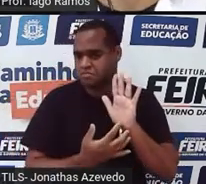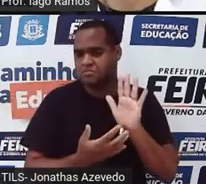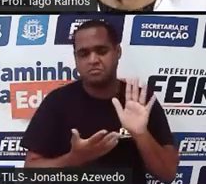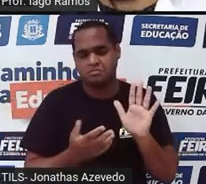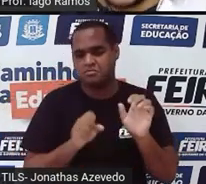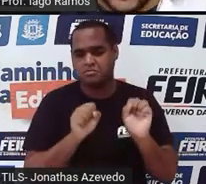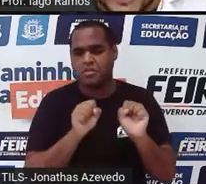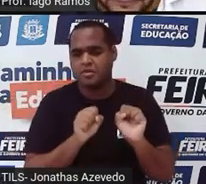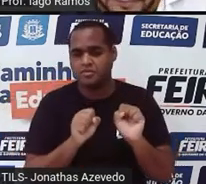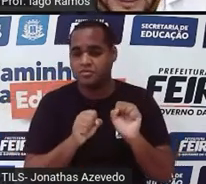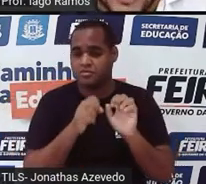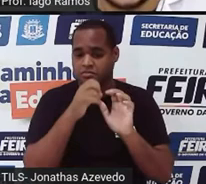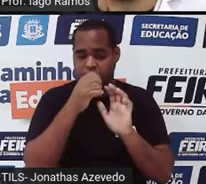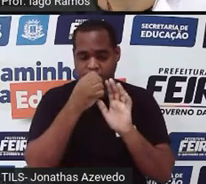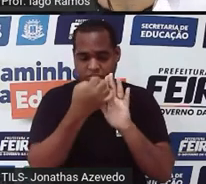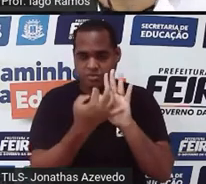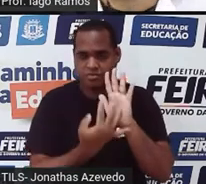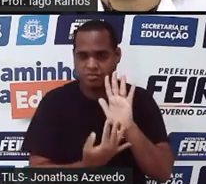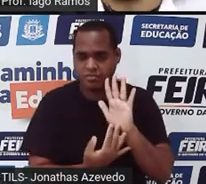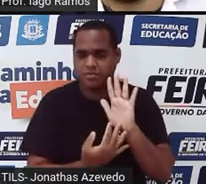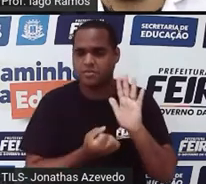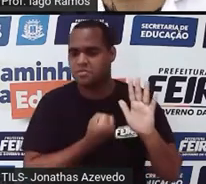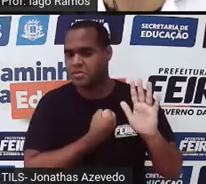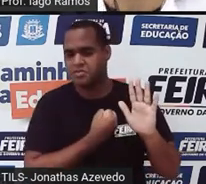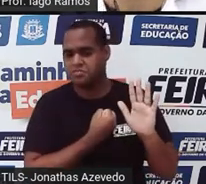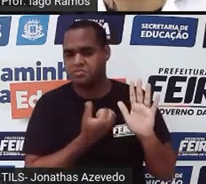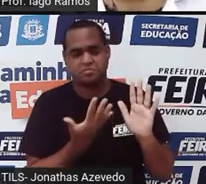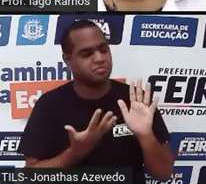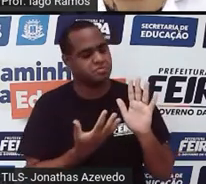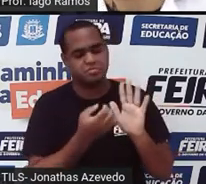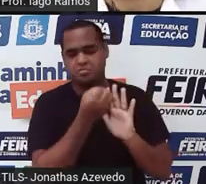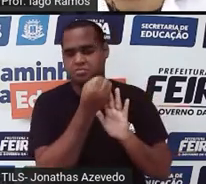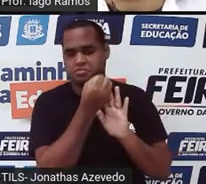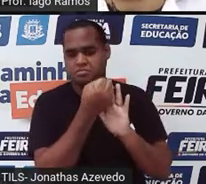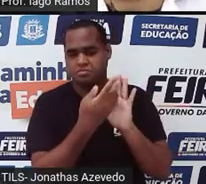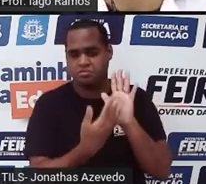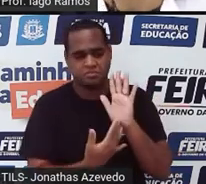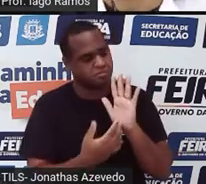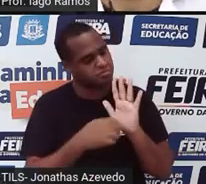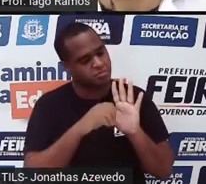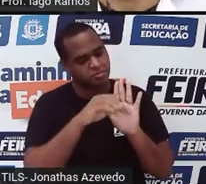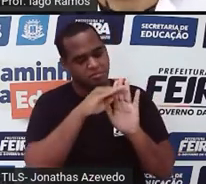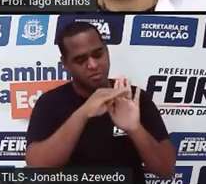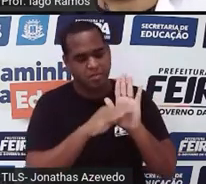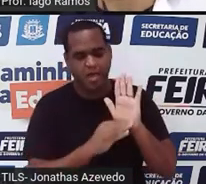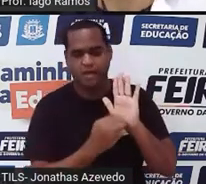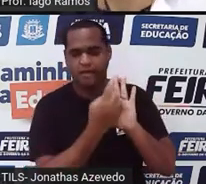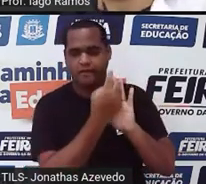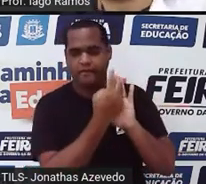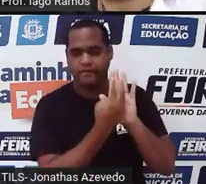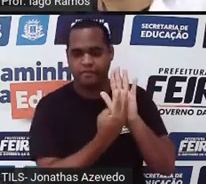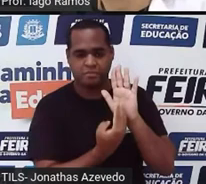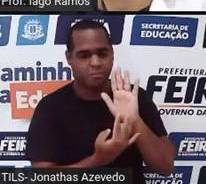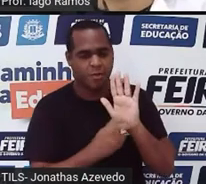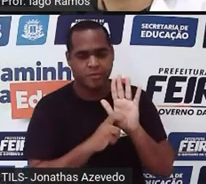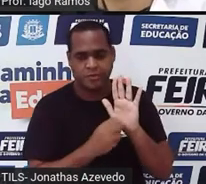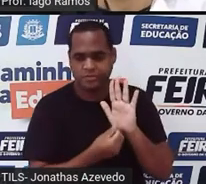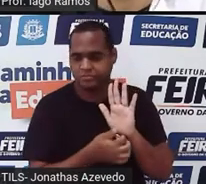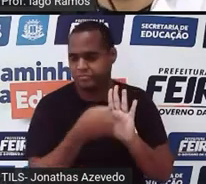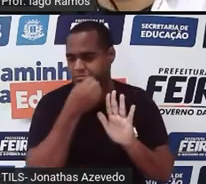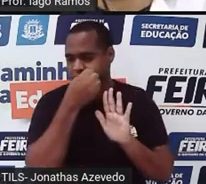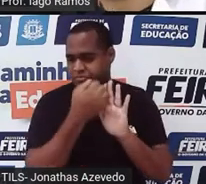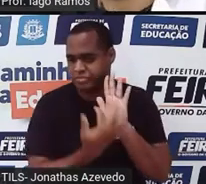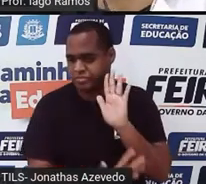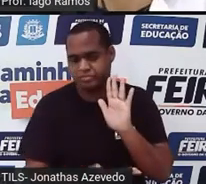de números, sequência numérica, números colocados em ordem, um após o outro. Certo?